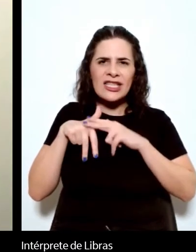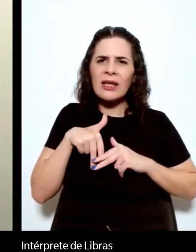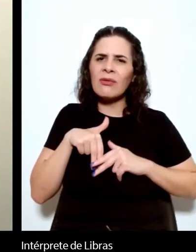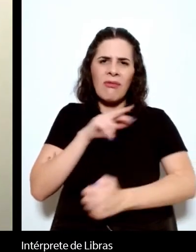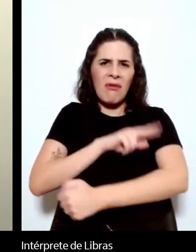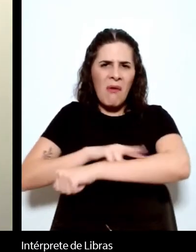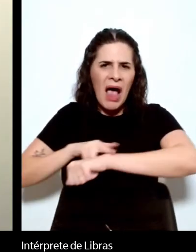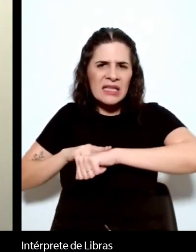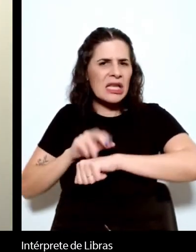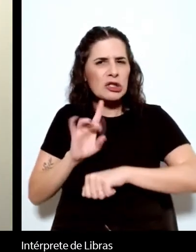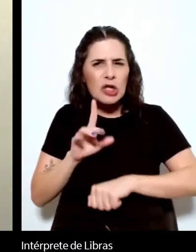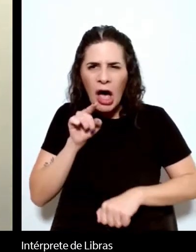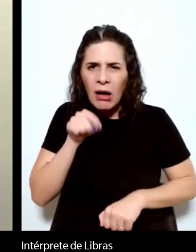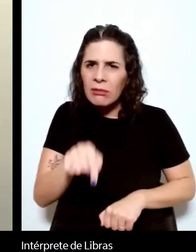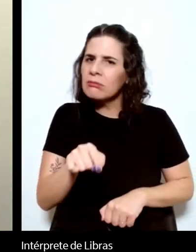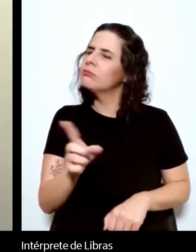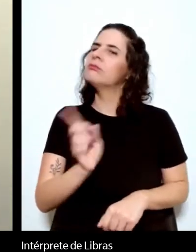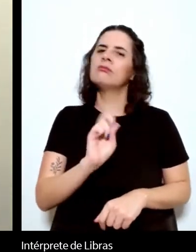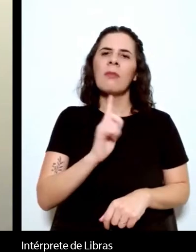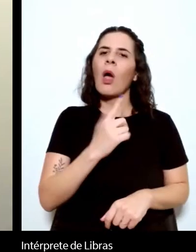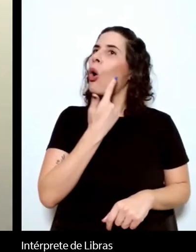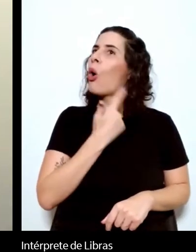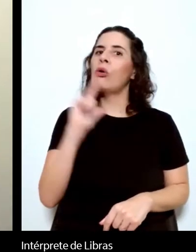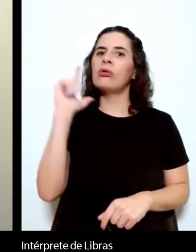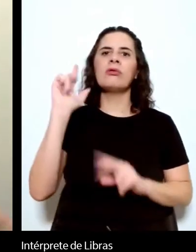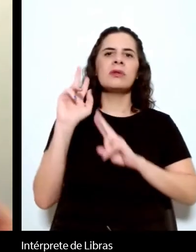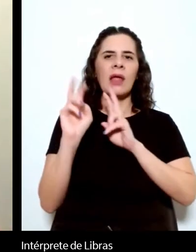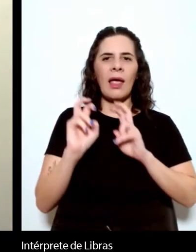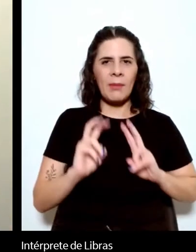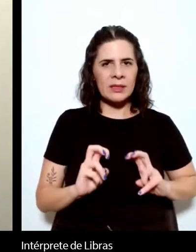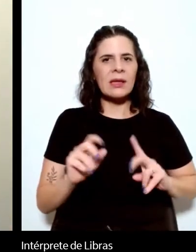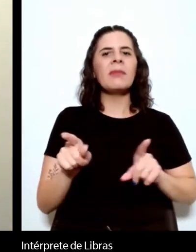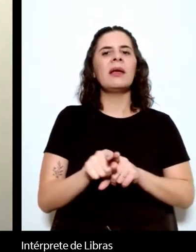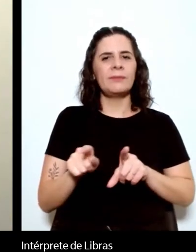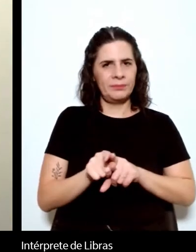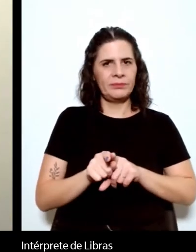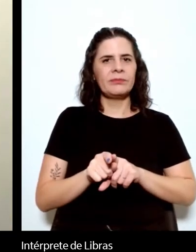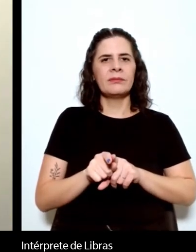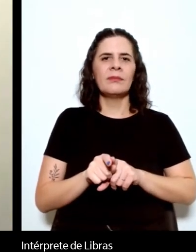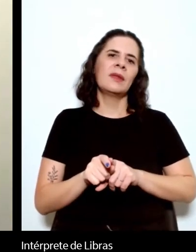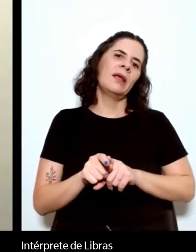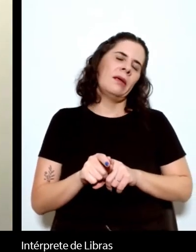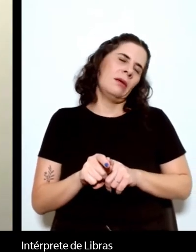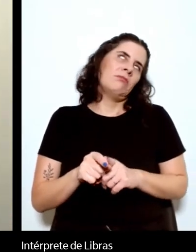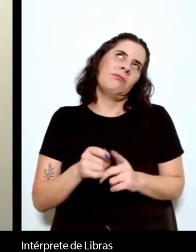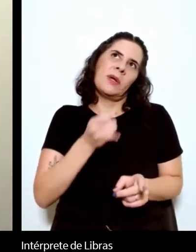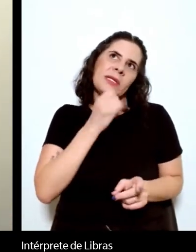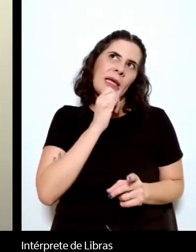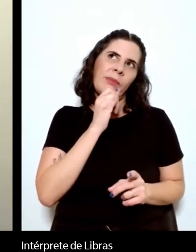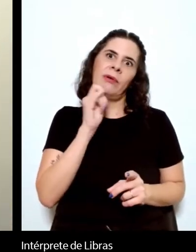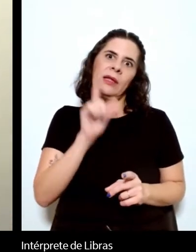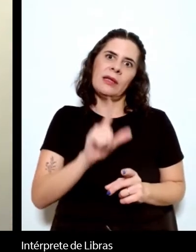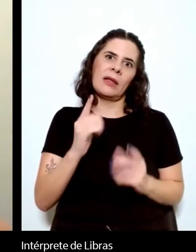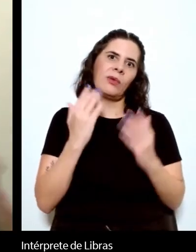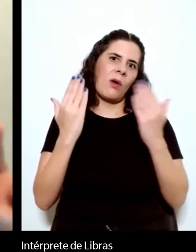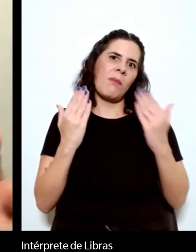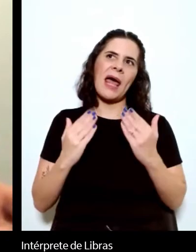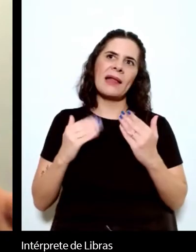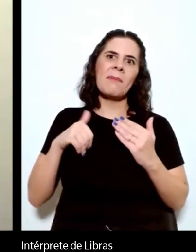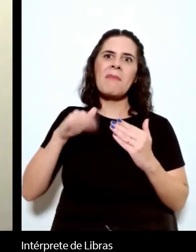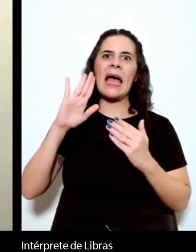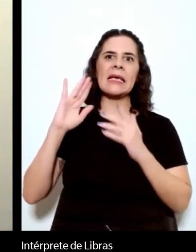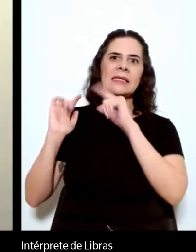de questões mais ligadas à literatura, mais tradicionais da literatura comparada, de ponto de vista e